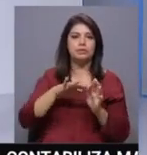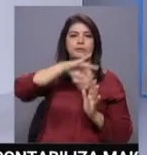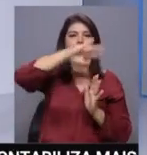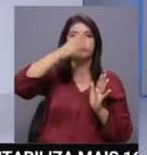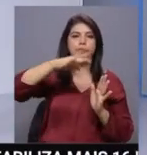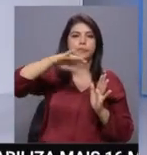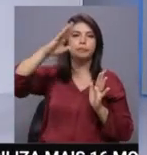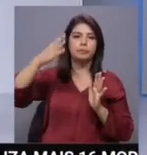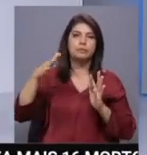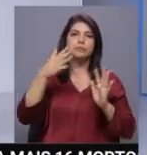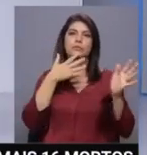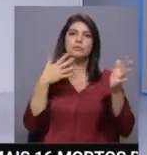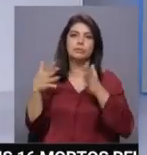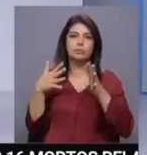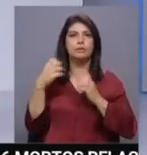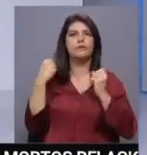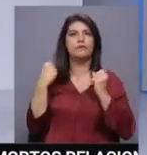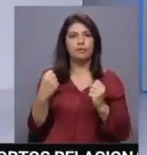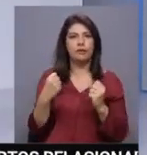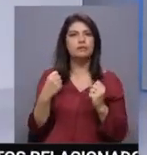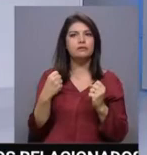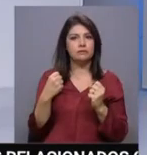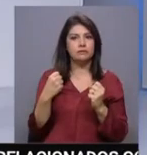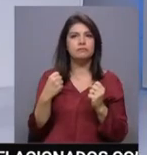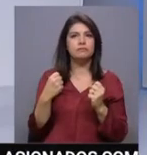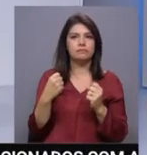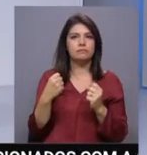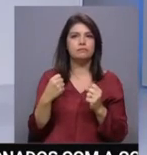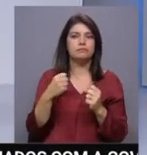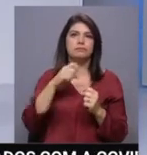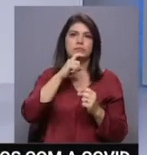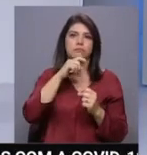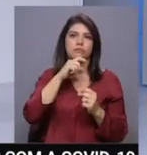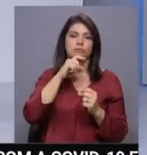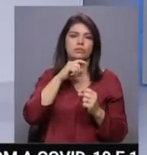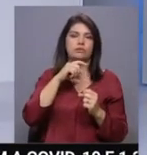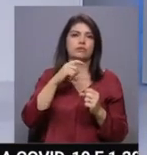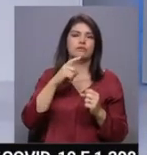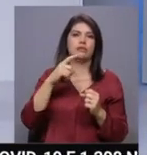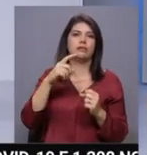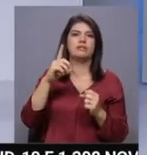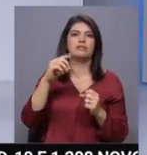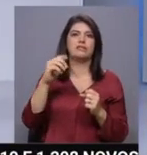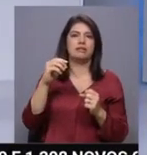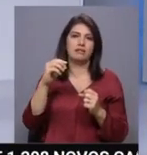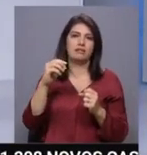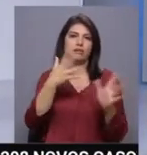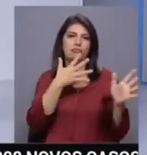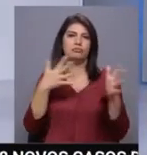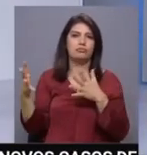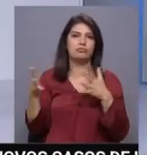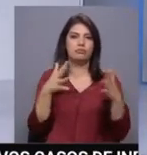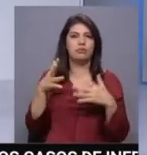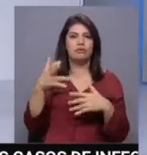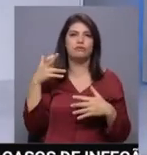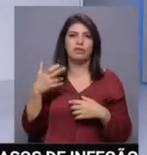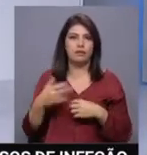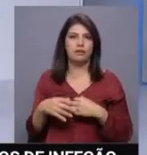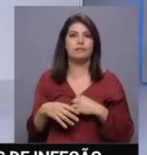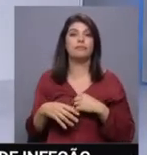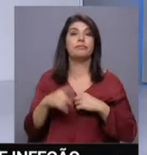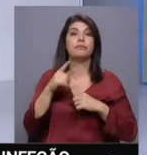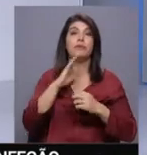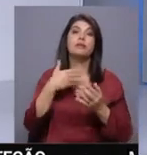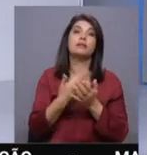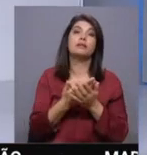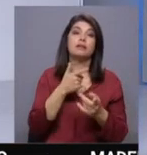altas ele superará forte, com rajadas também que podem chegar até aos 60 km por hora. Isso provoca também agitação marítima